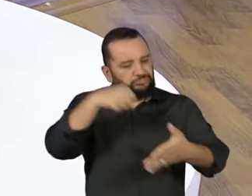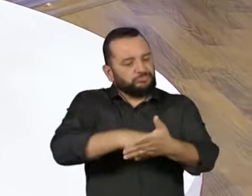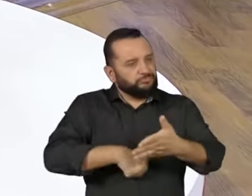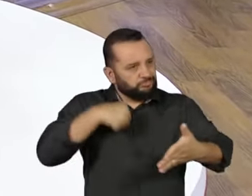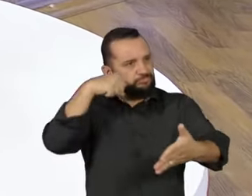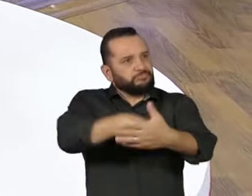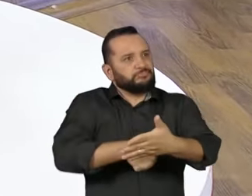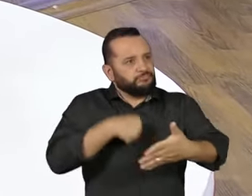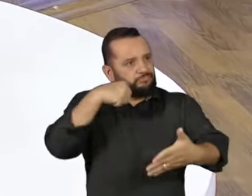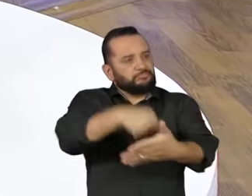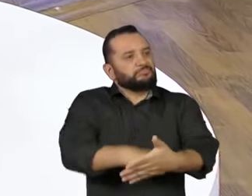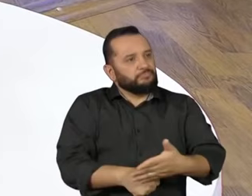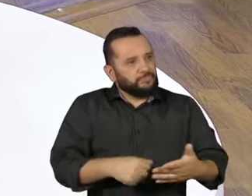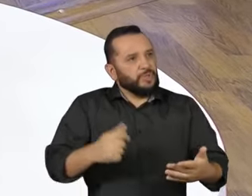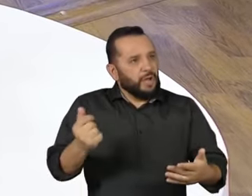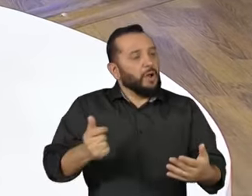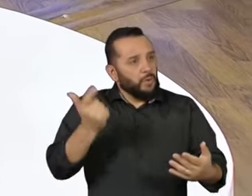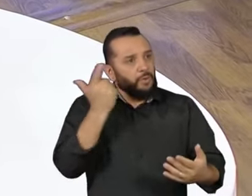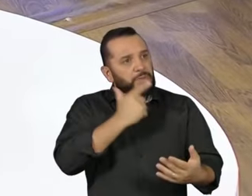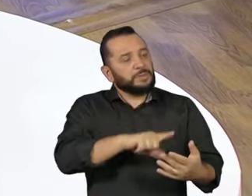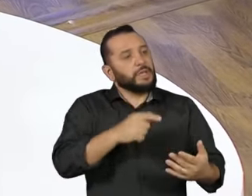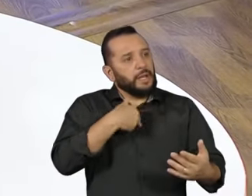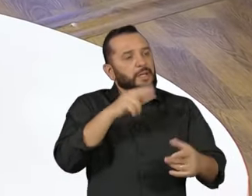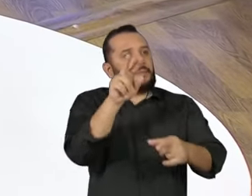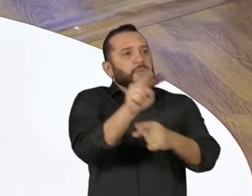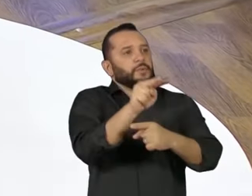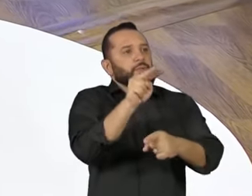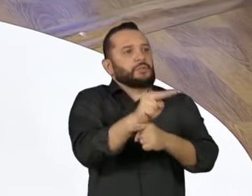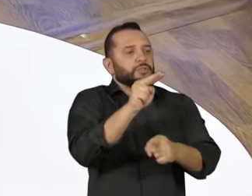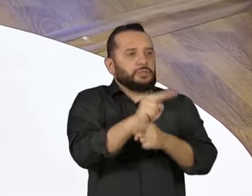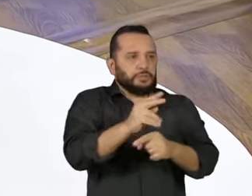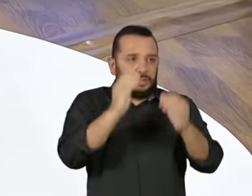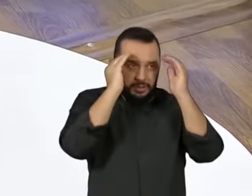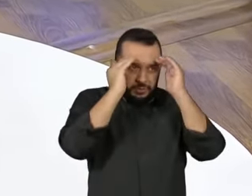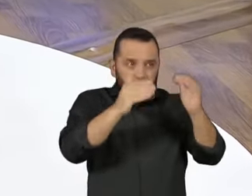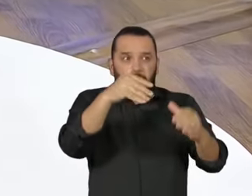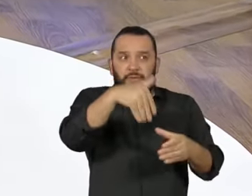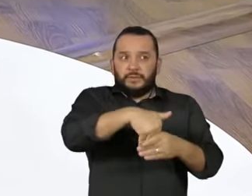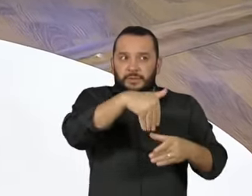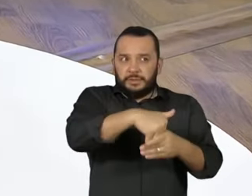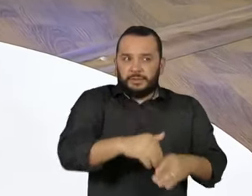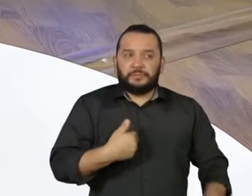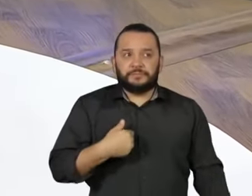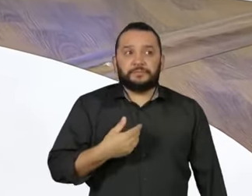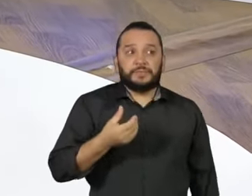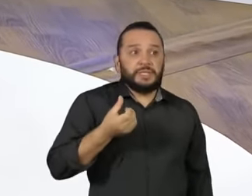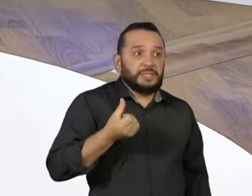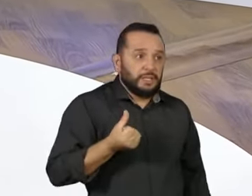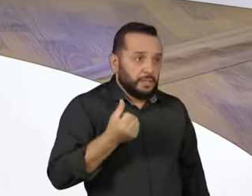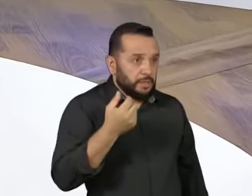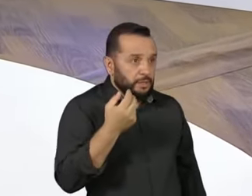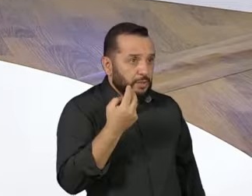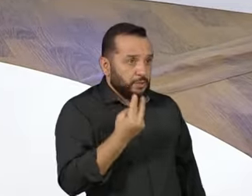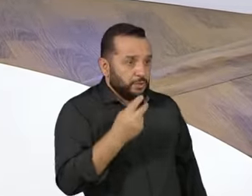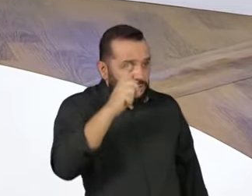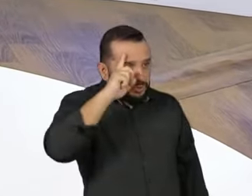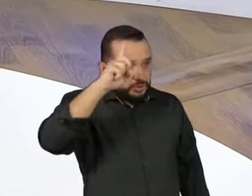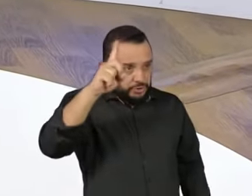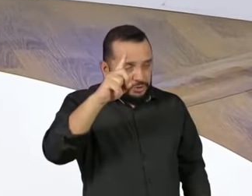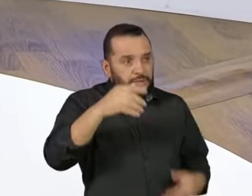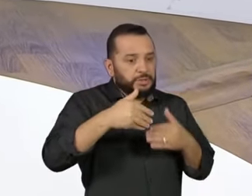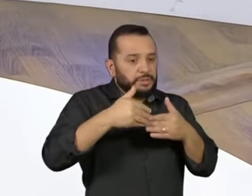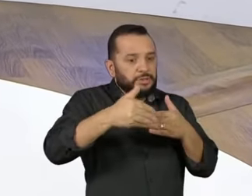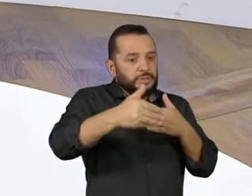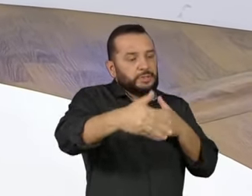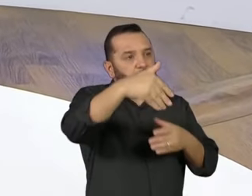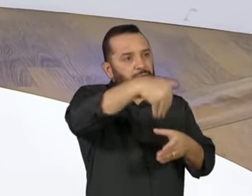Isso que garante. E eu acho que há 62 dias da eleição, nós estamos vendo essa sociedade